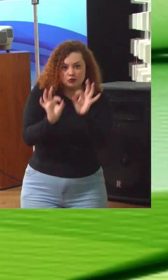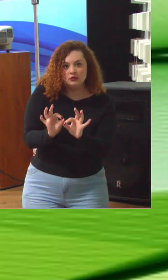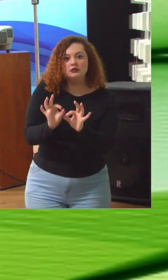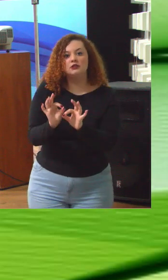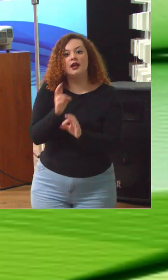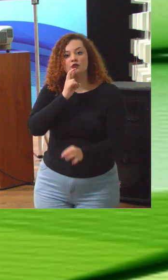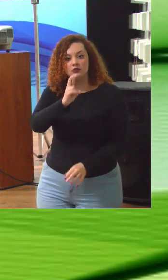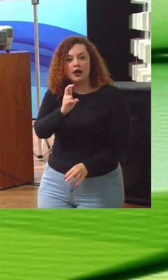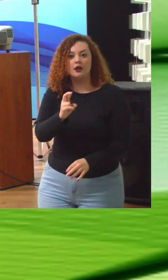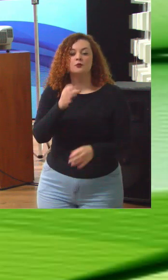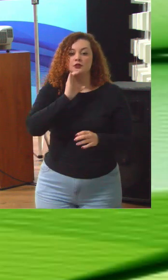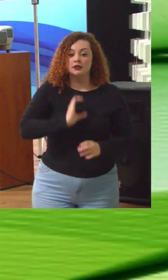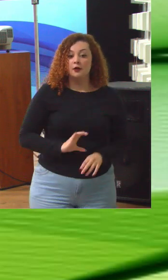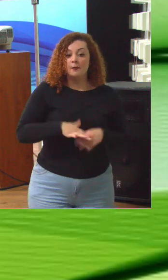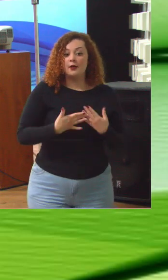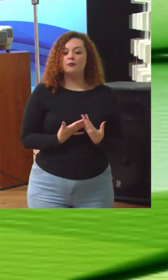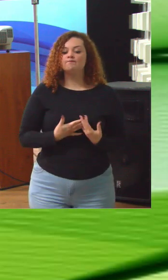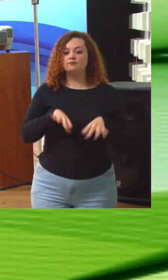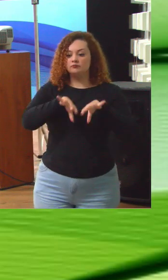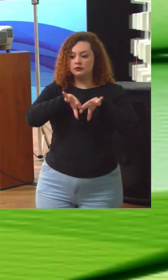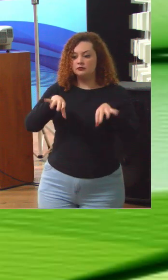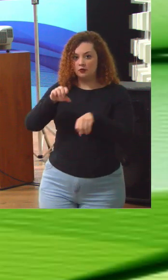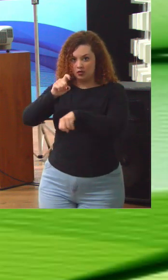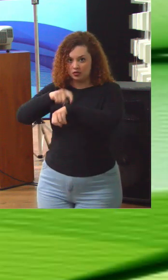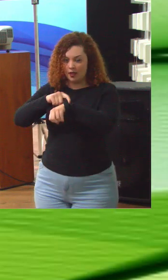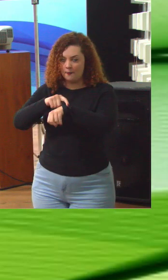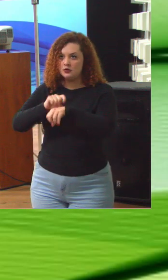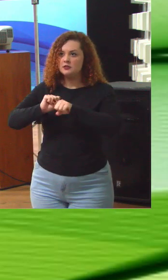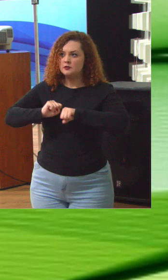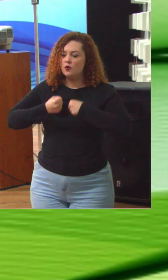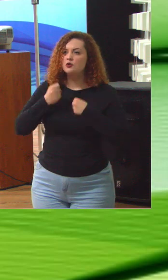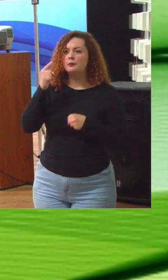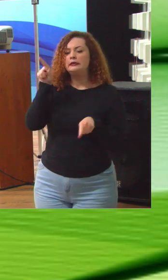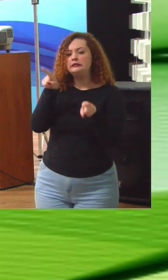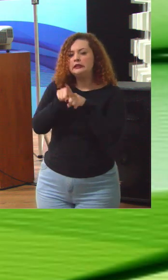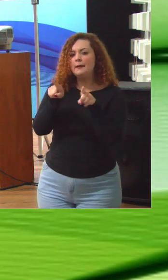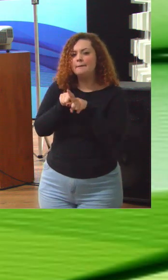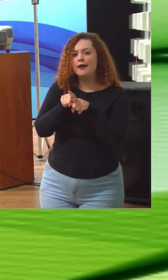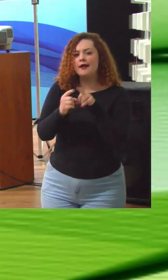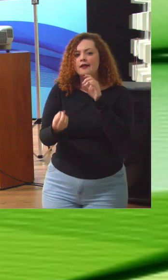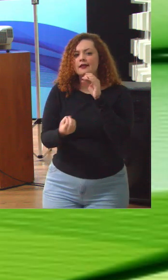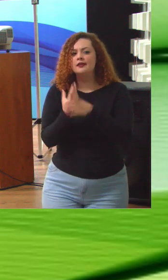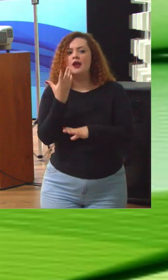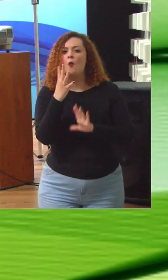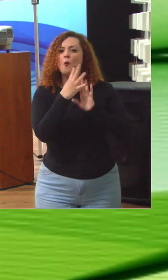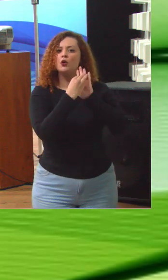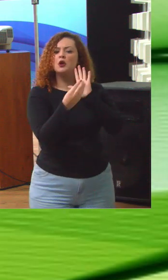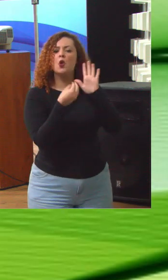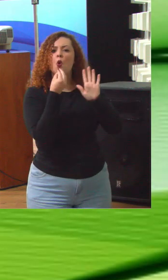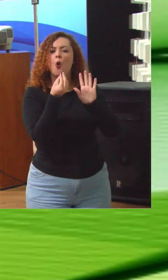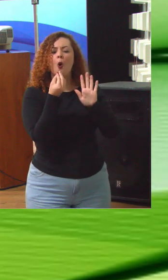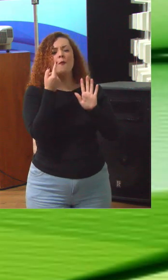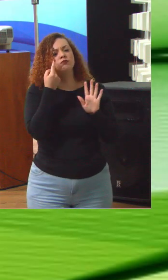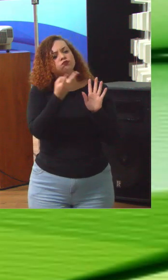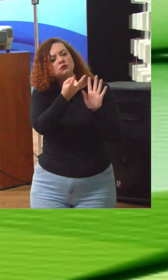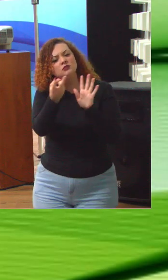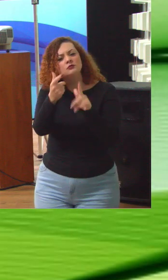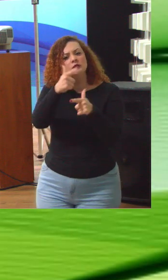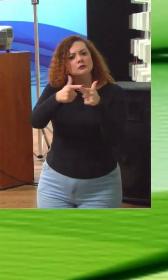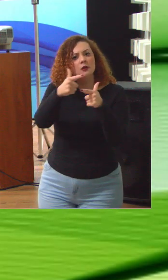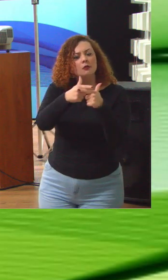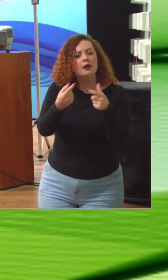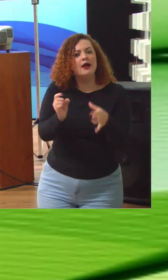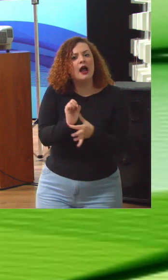cidadão. Então, separamos um tempo e um esforço para também construir um modelo de como olhar para este problema e como